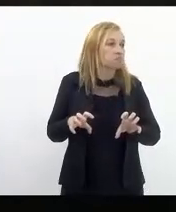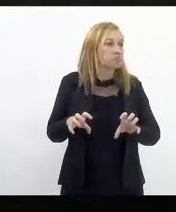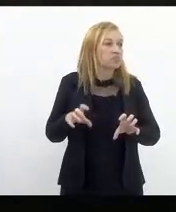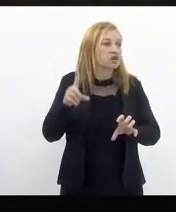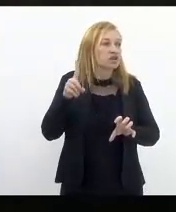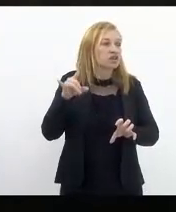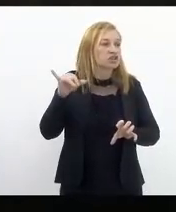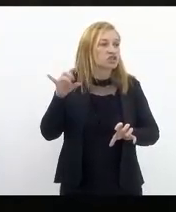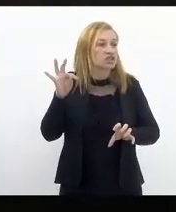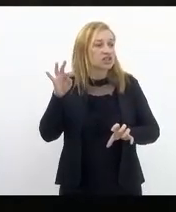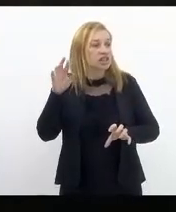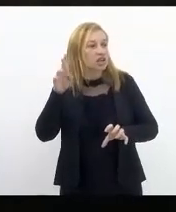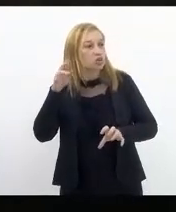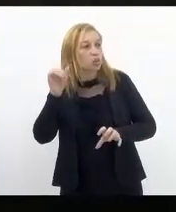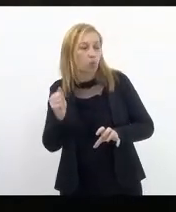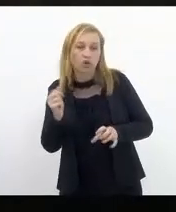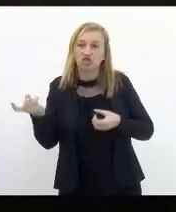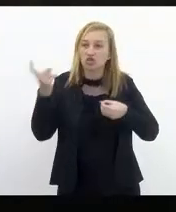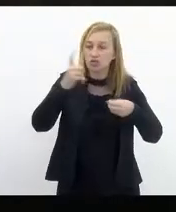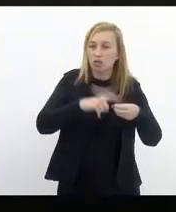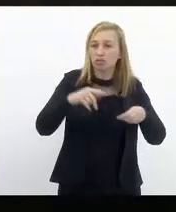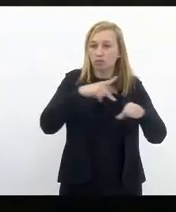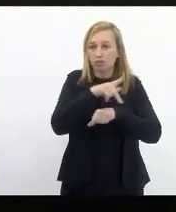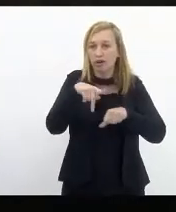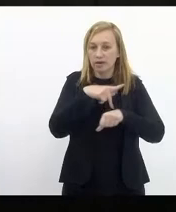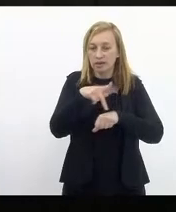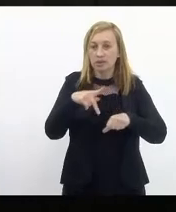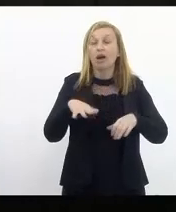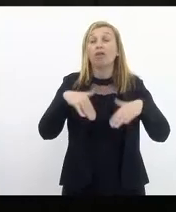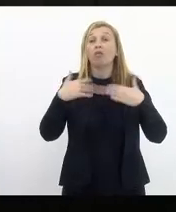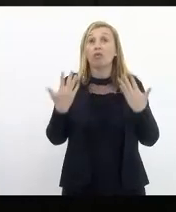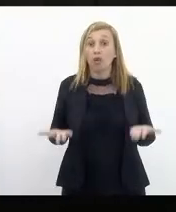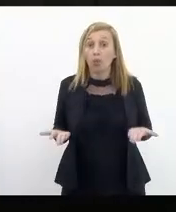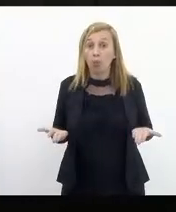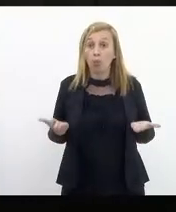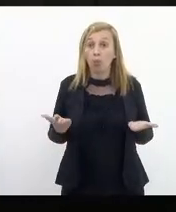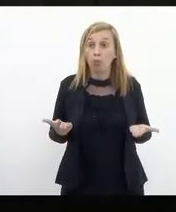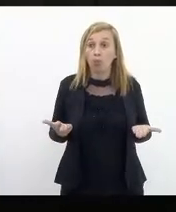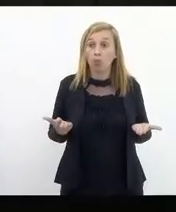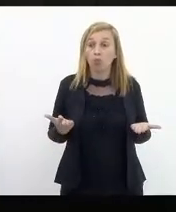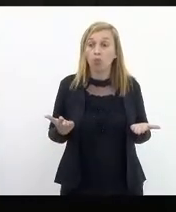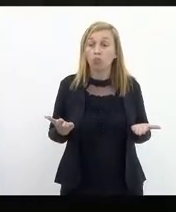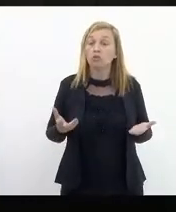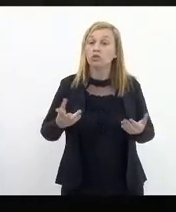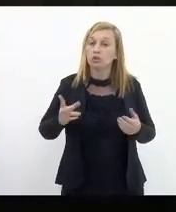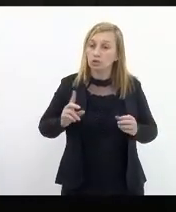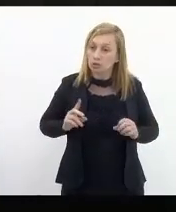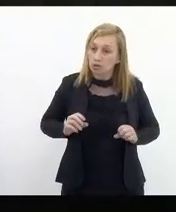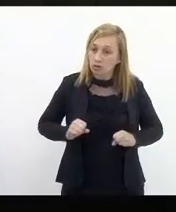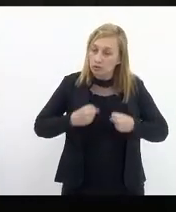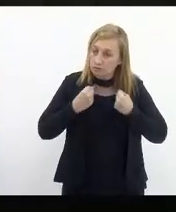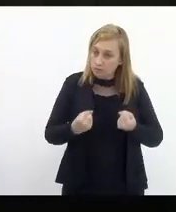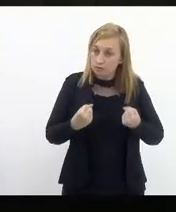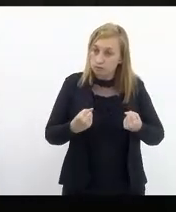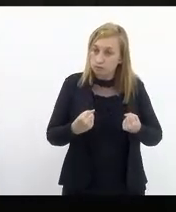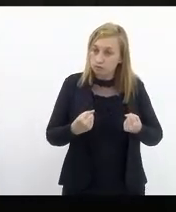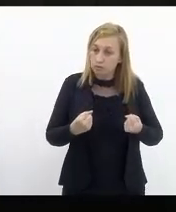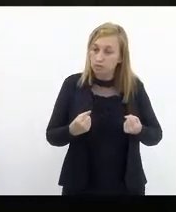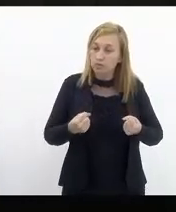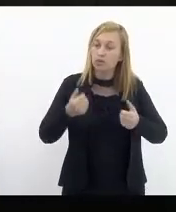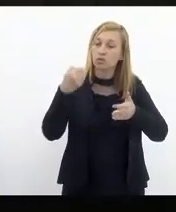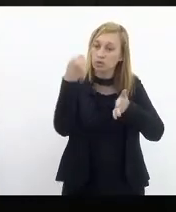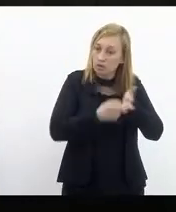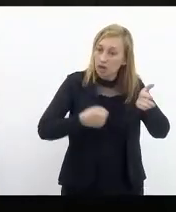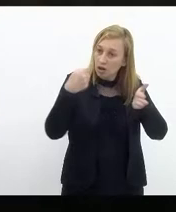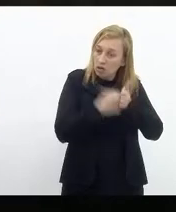ditadura de volta nesse país então vamos firmes vamos na luta